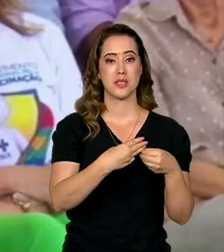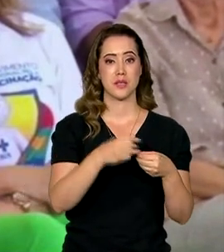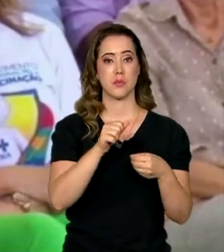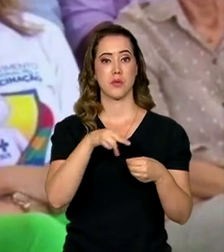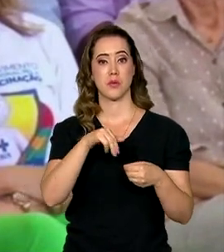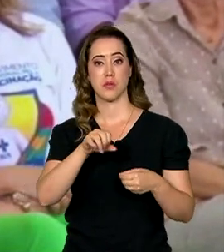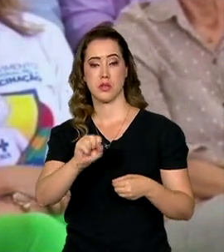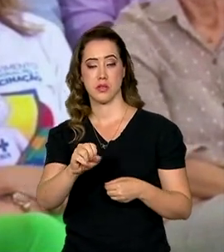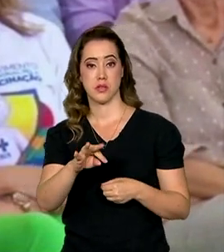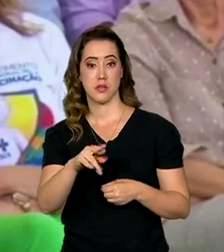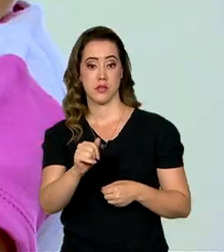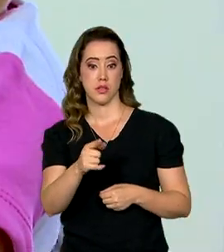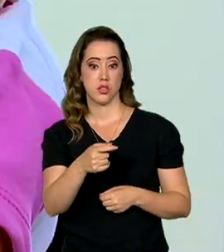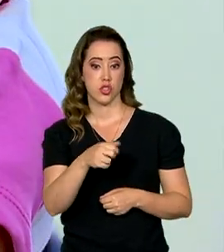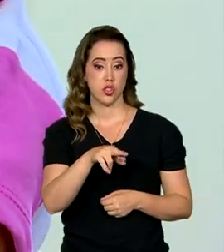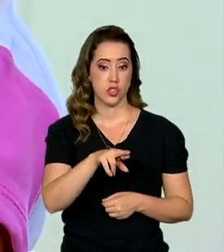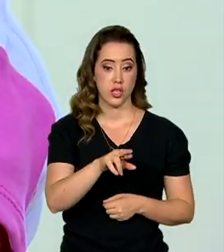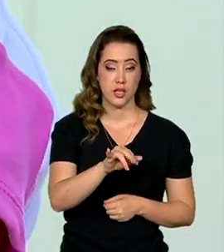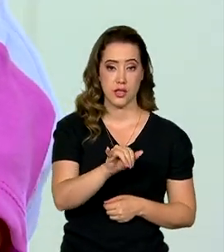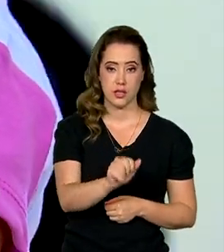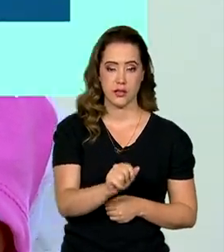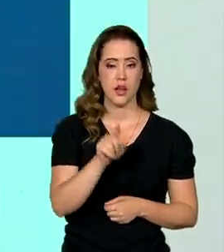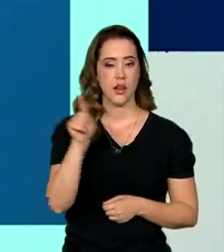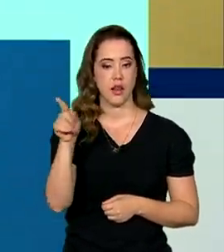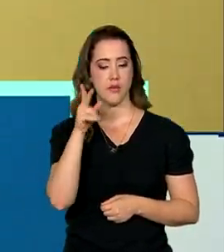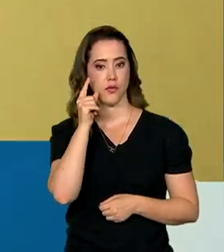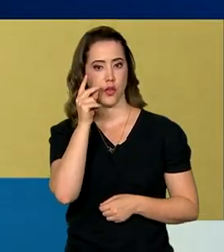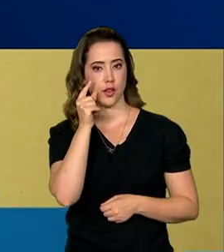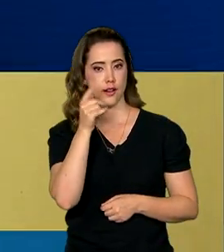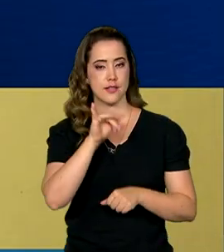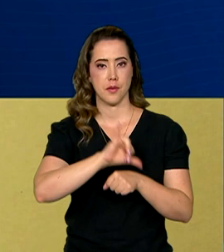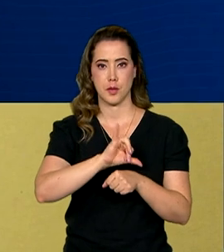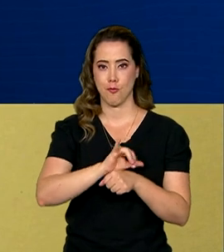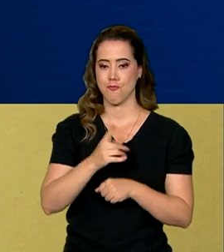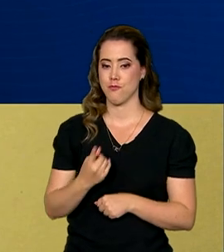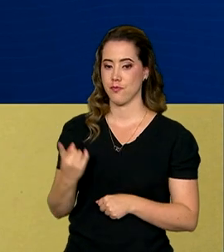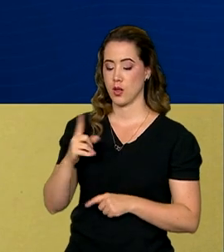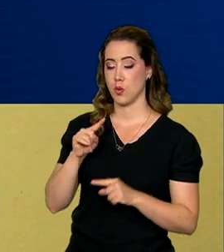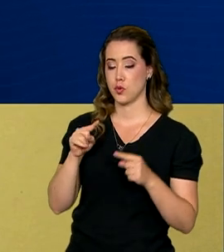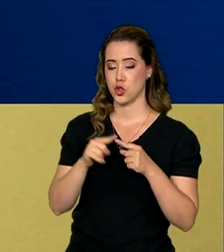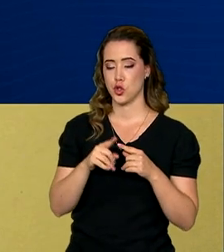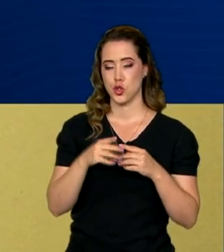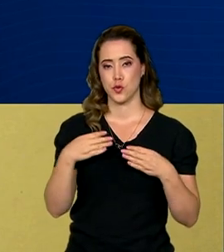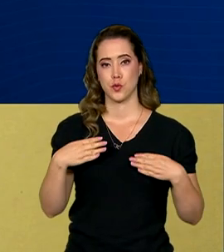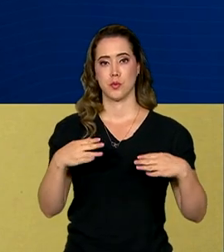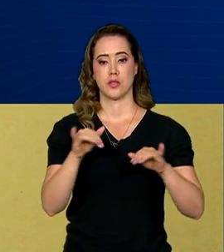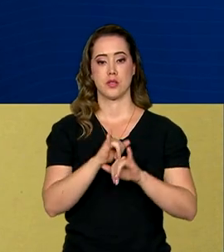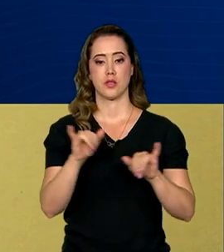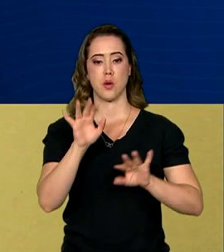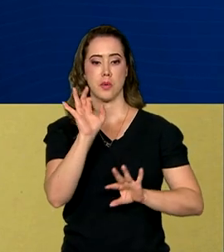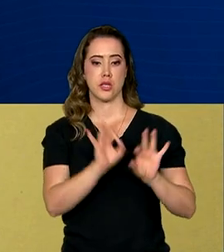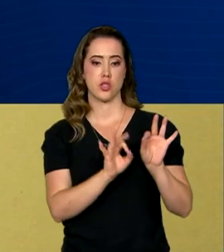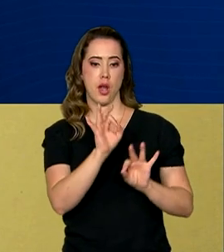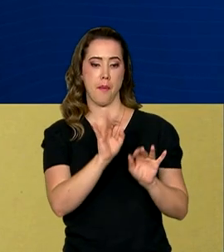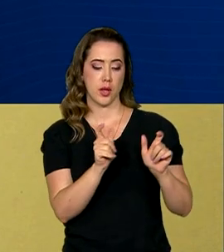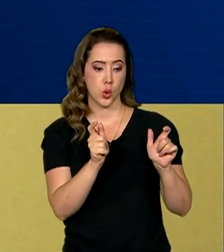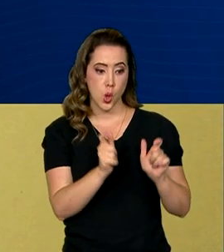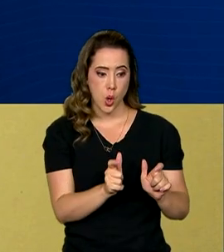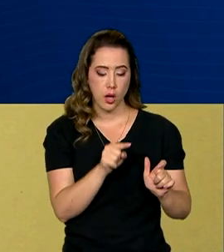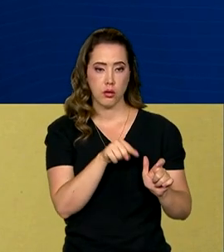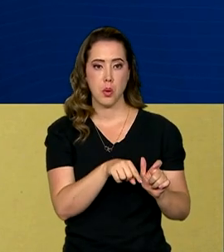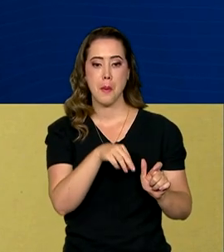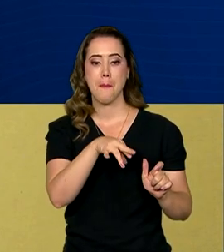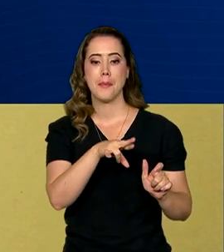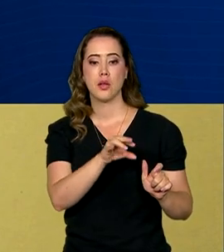Teixeira, em Fortaleza. O método adotado pelo Ministério da Saúde, o chamado microplanejamento, é uma